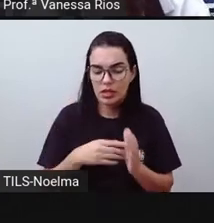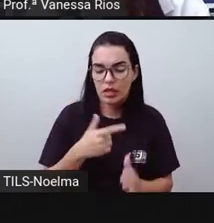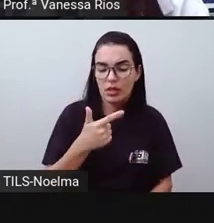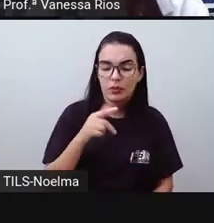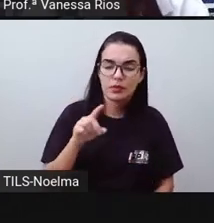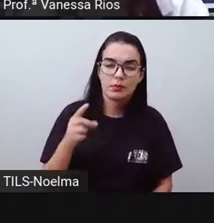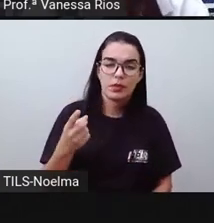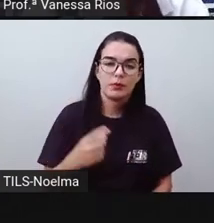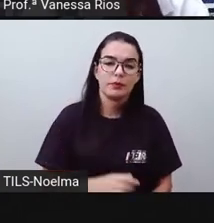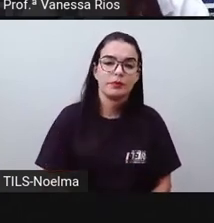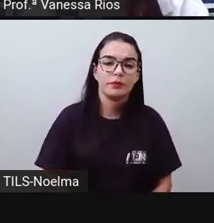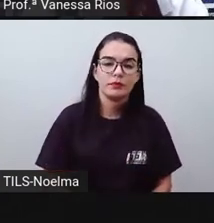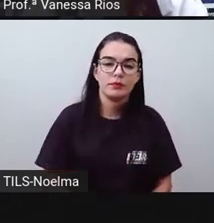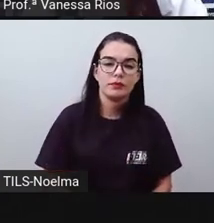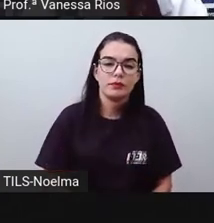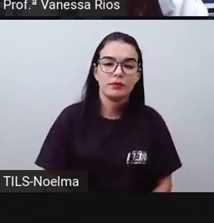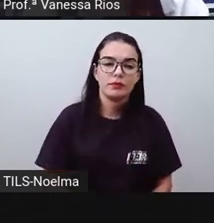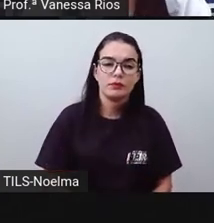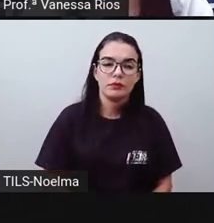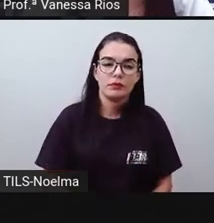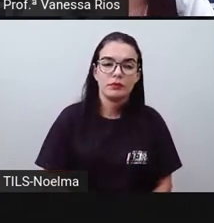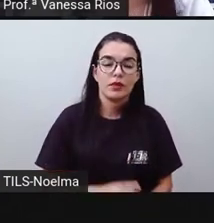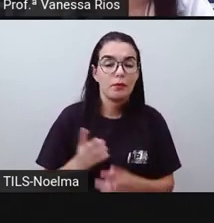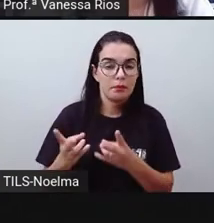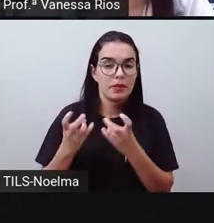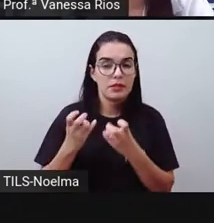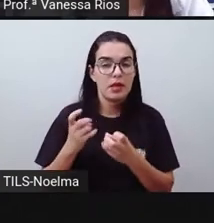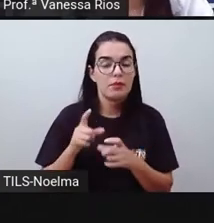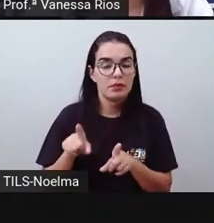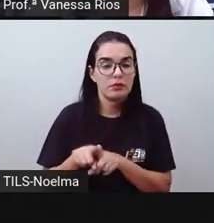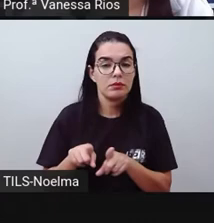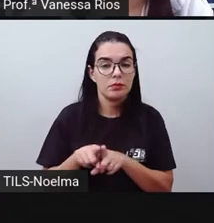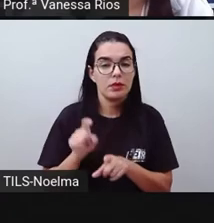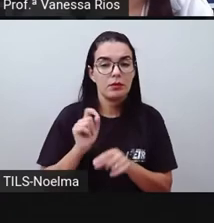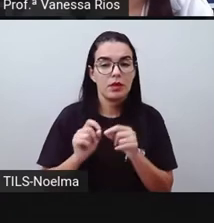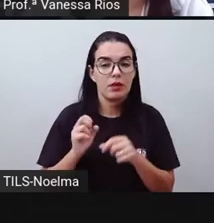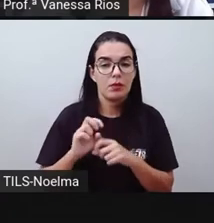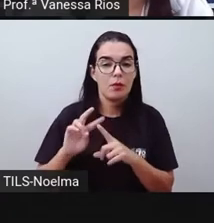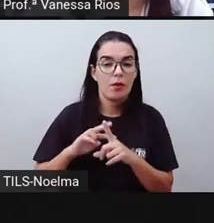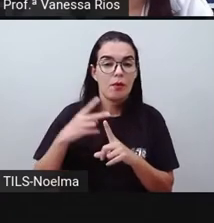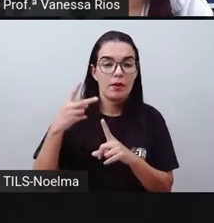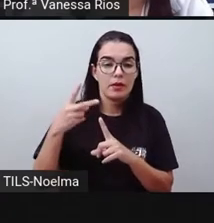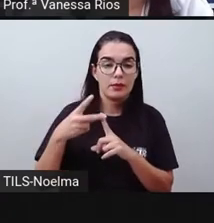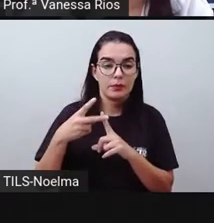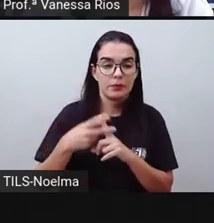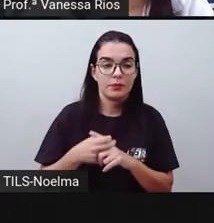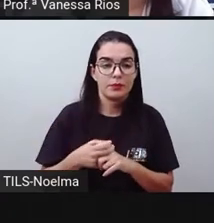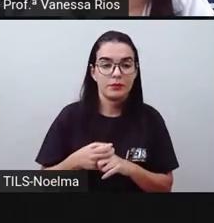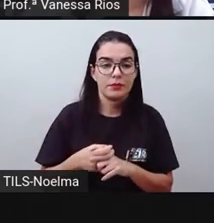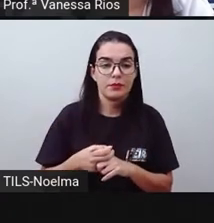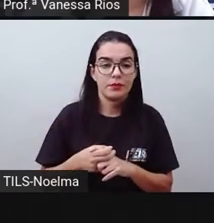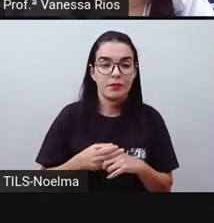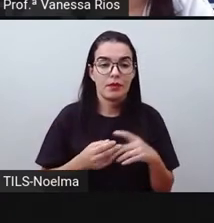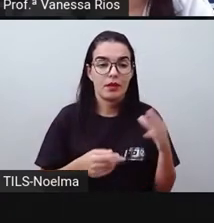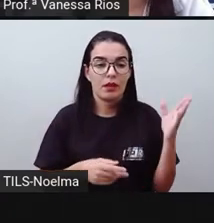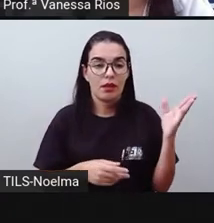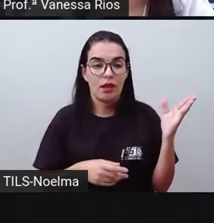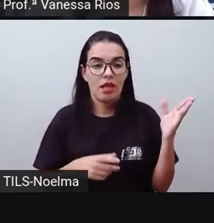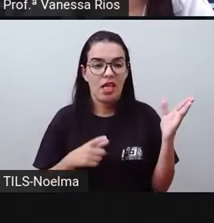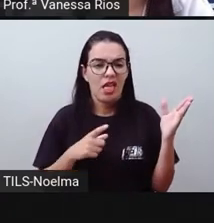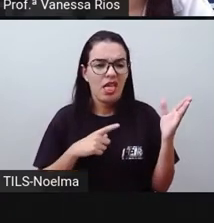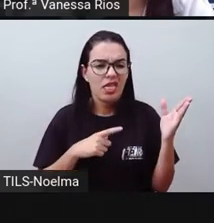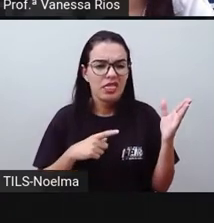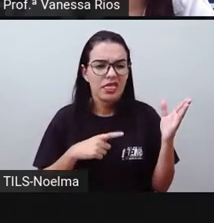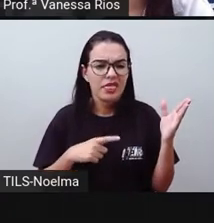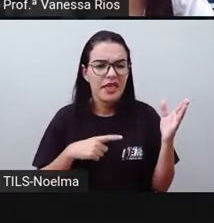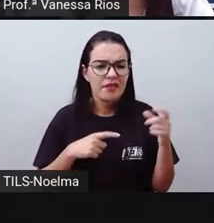2000. Então, gente já percebe um aumento aí nestas rodovias. Houve aumento de rodovias em todas